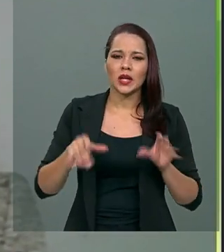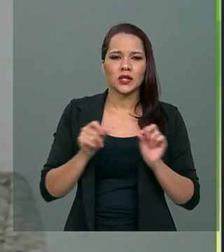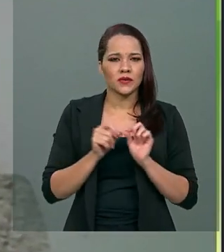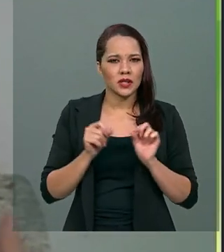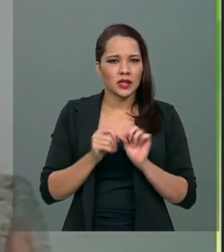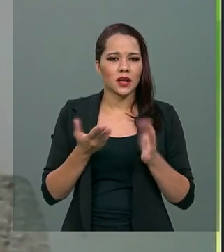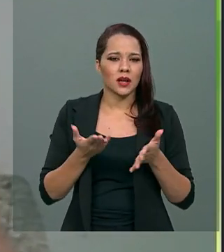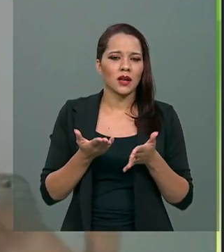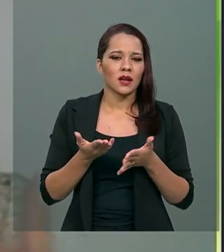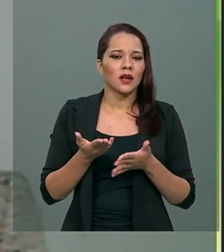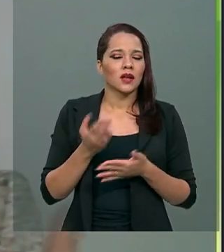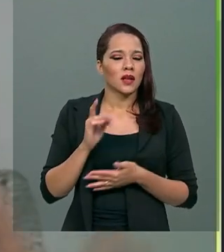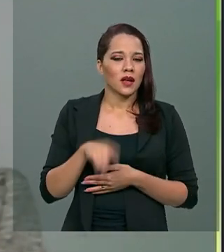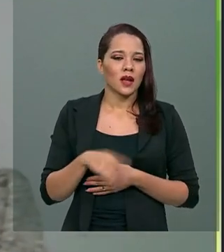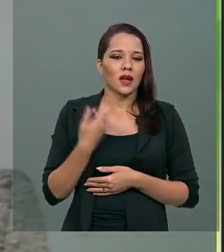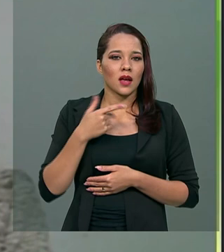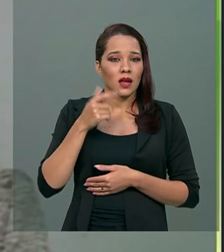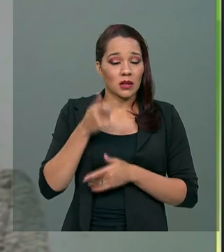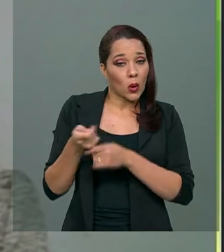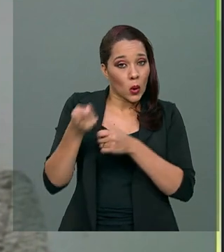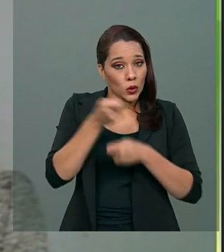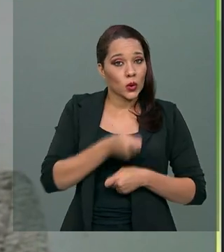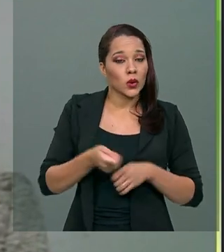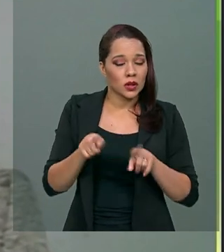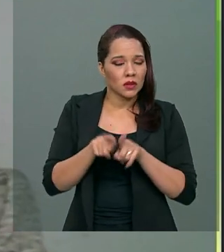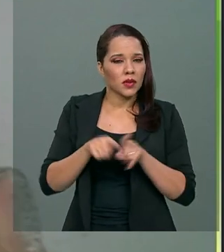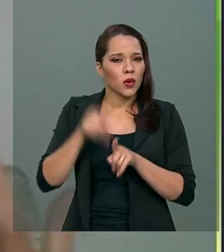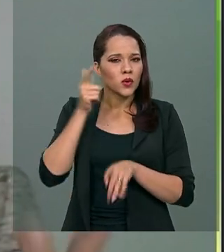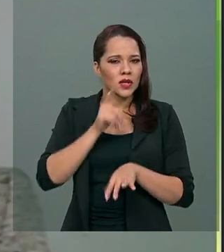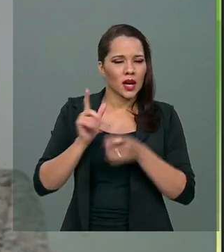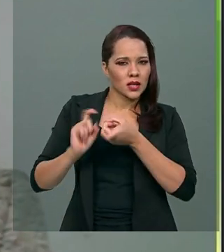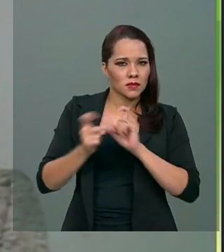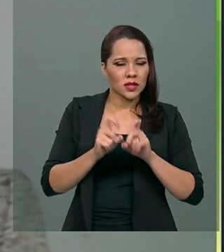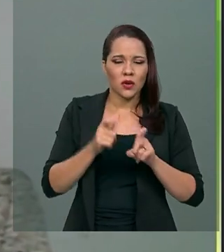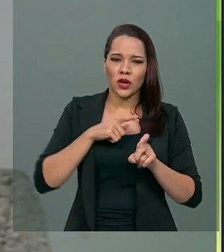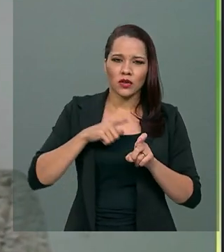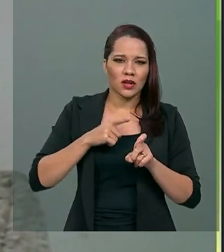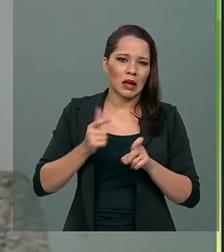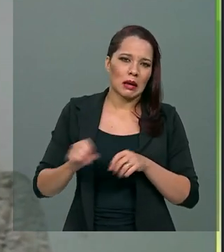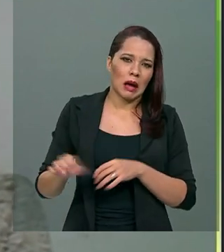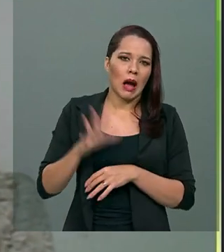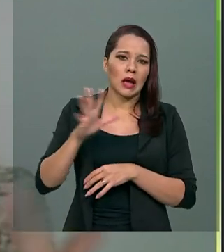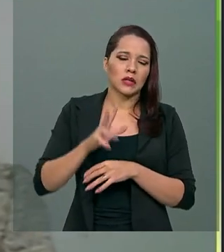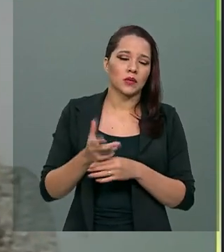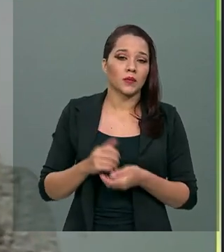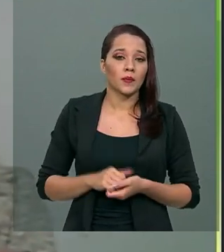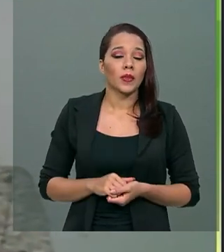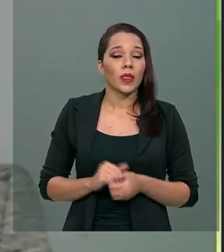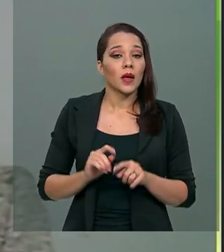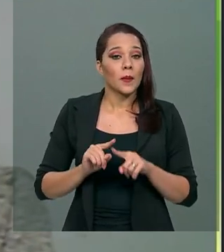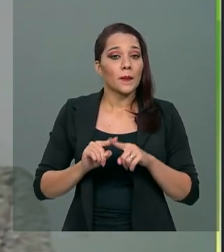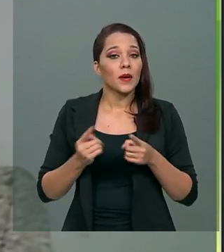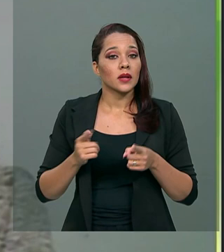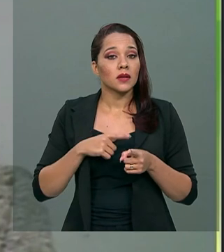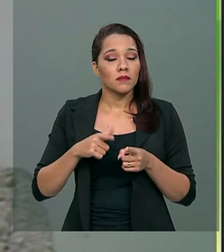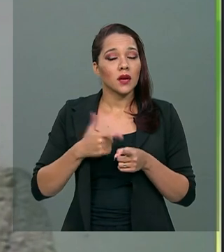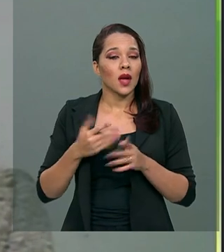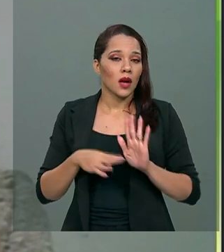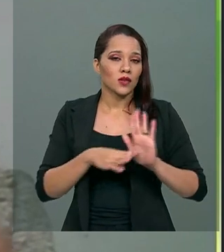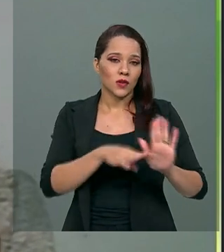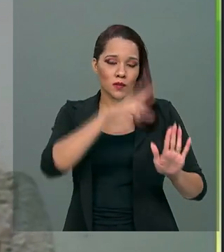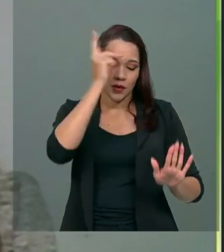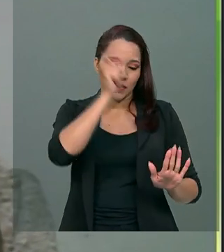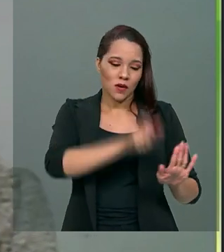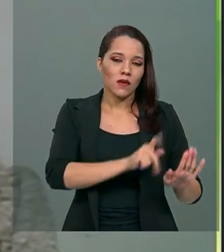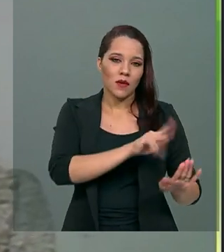controlada pela administração, que não traz ônus de arrecadação, e que é fácil para o contribuinte também. Então